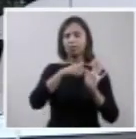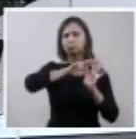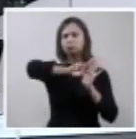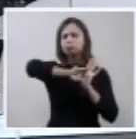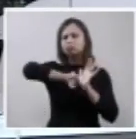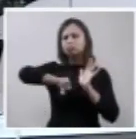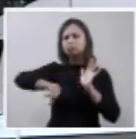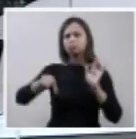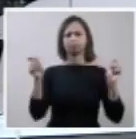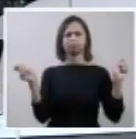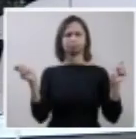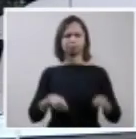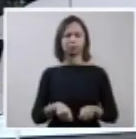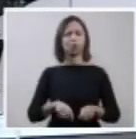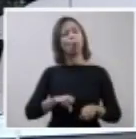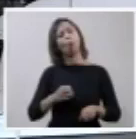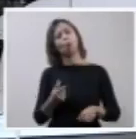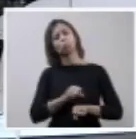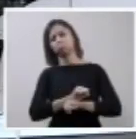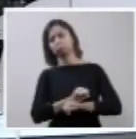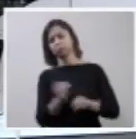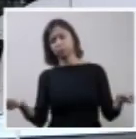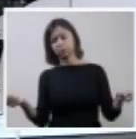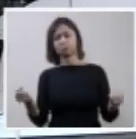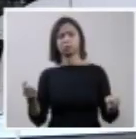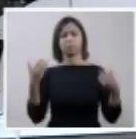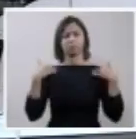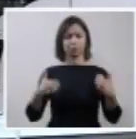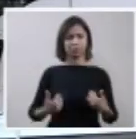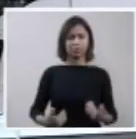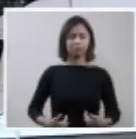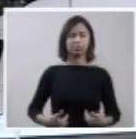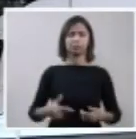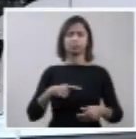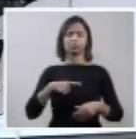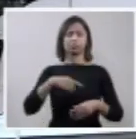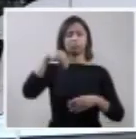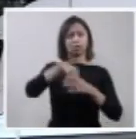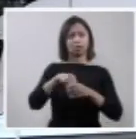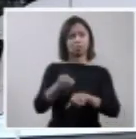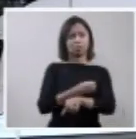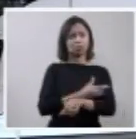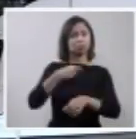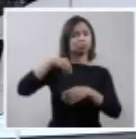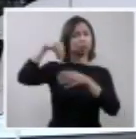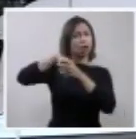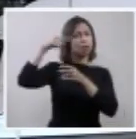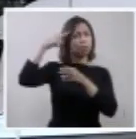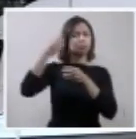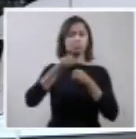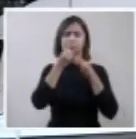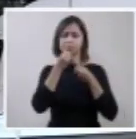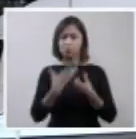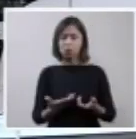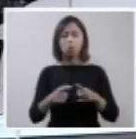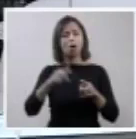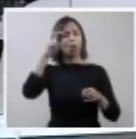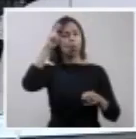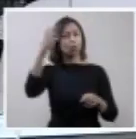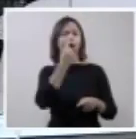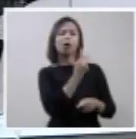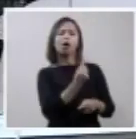ou impossibilidades físicas, emocionais, culturais, de cada mulher,